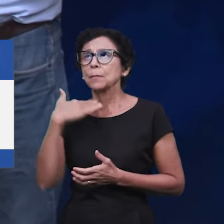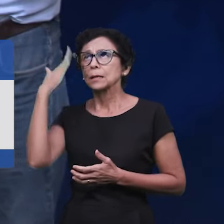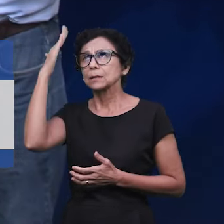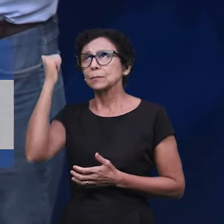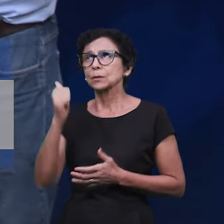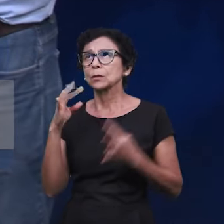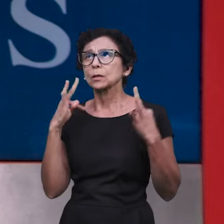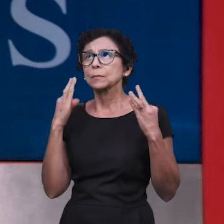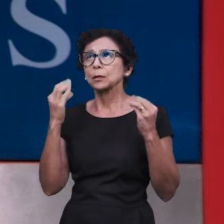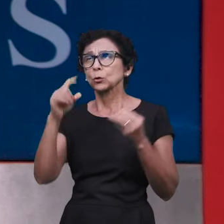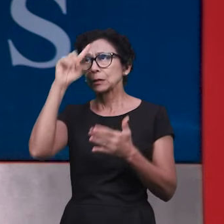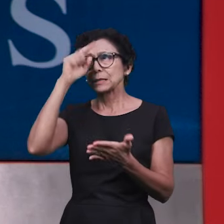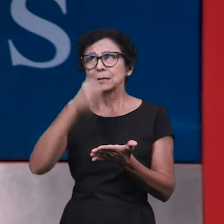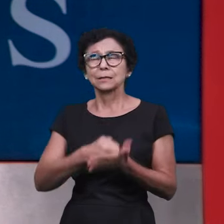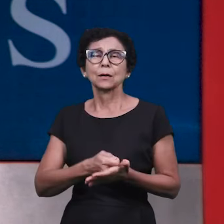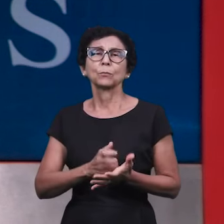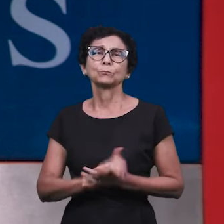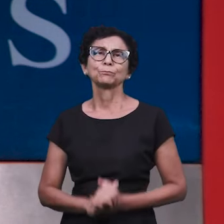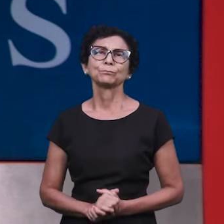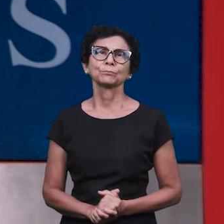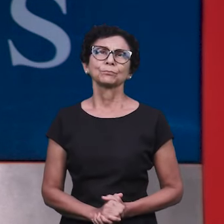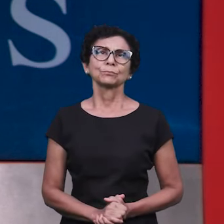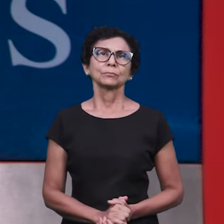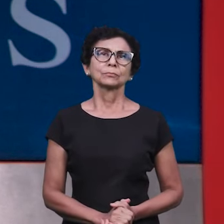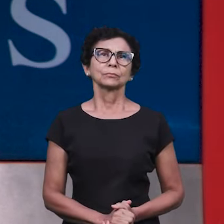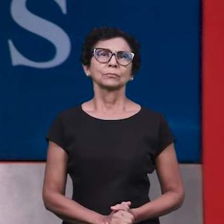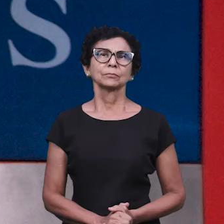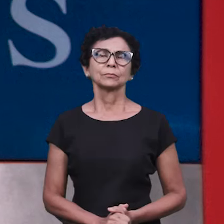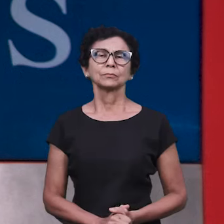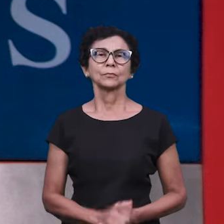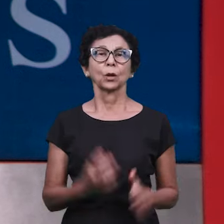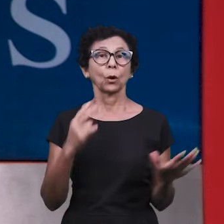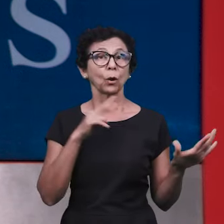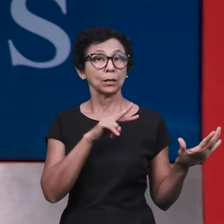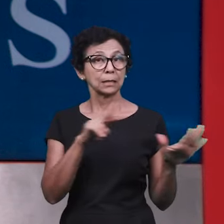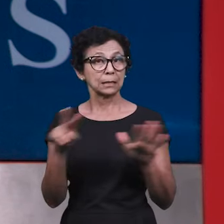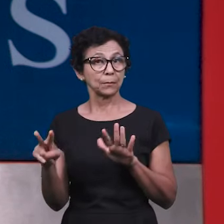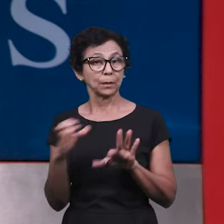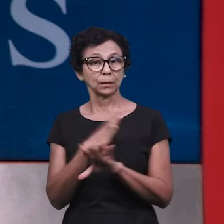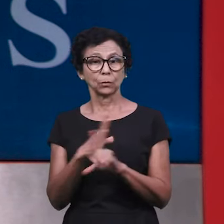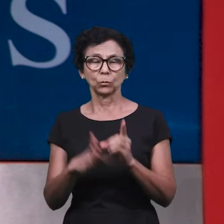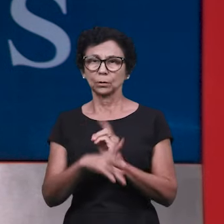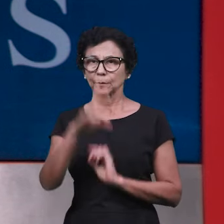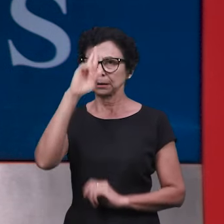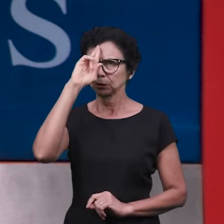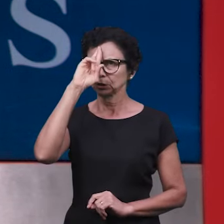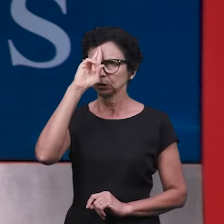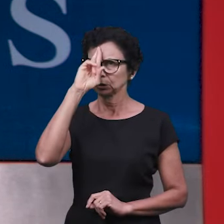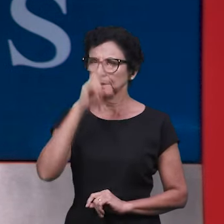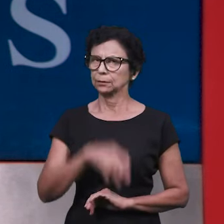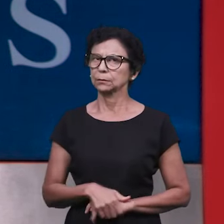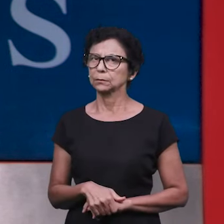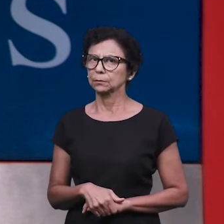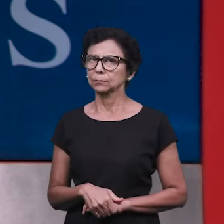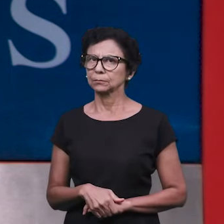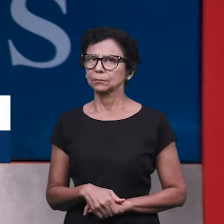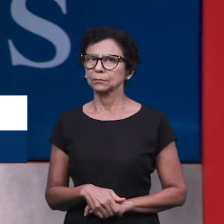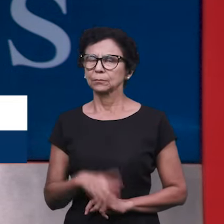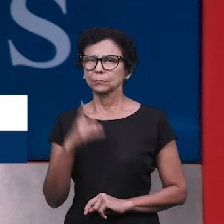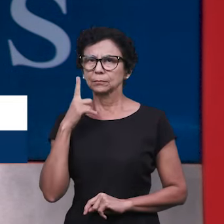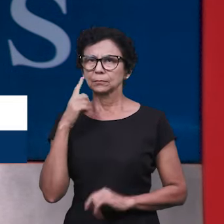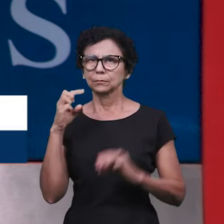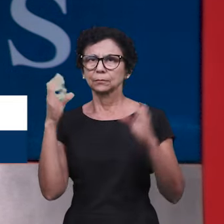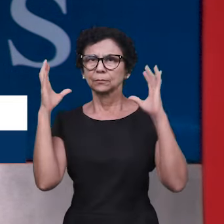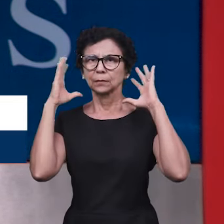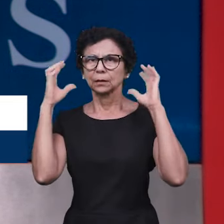decisões que vão tomar. Glória a Deus! E olha, lembrando mais uma vez que estamos na semana do culto ao meio-dia e você pode acessar, pode assistir aqui